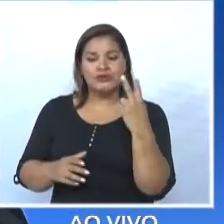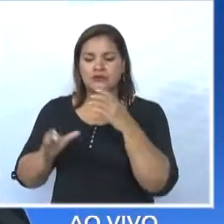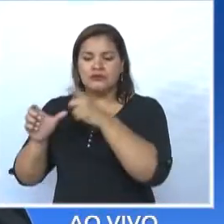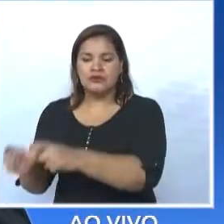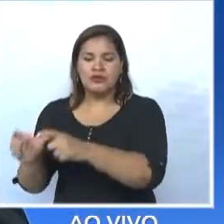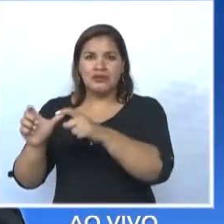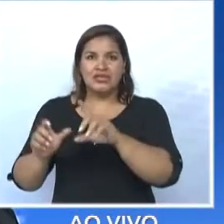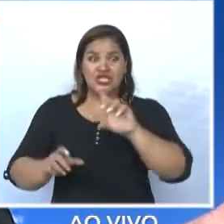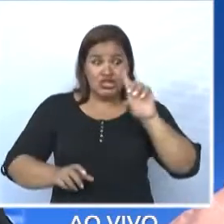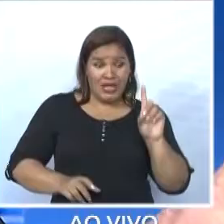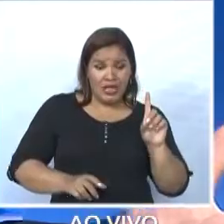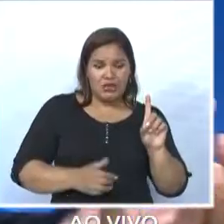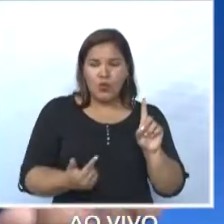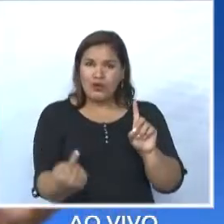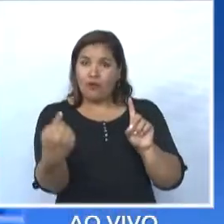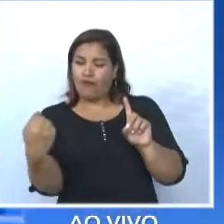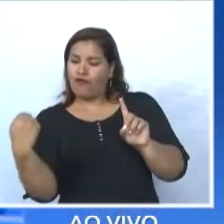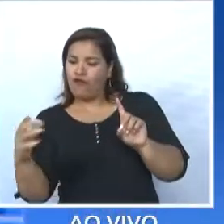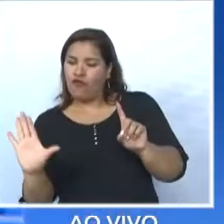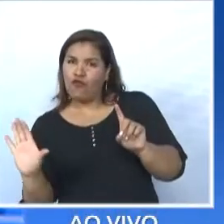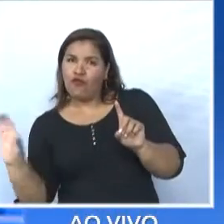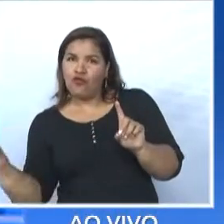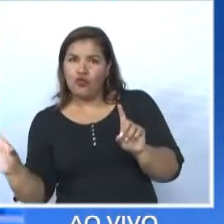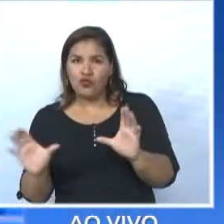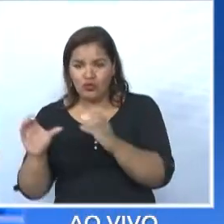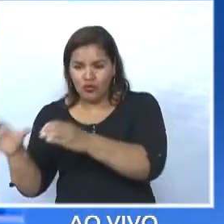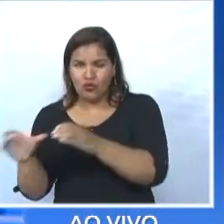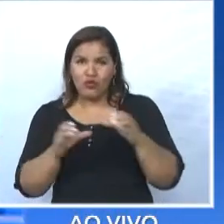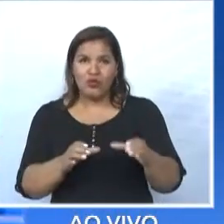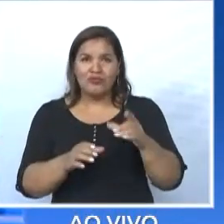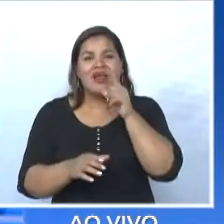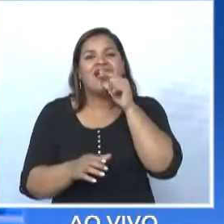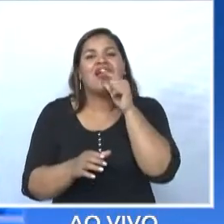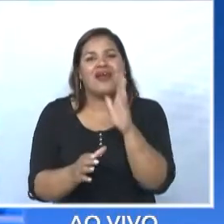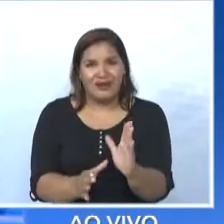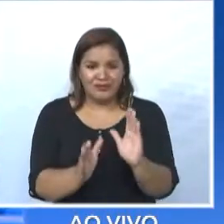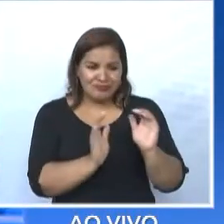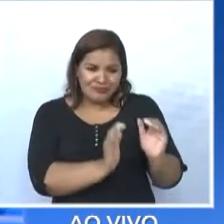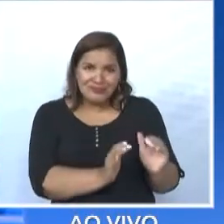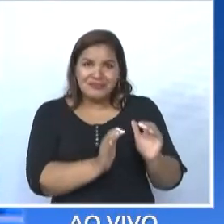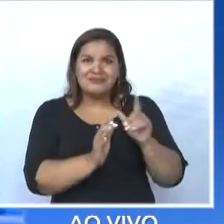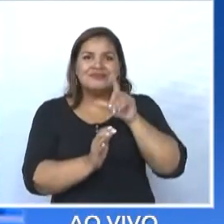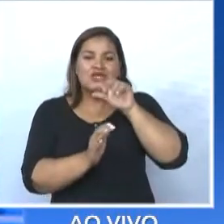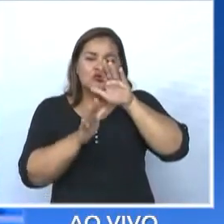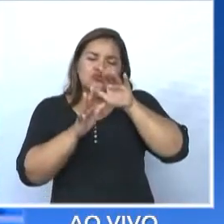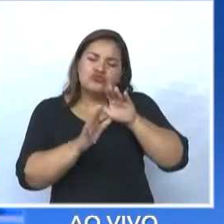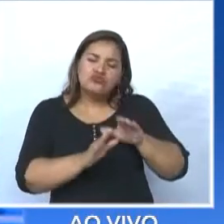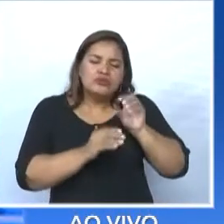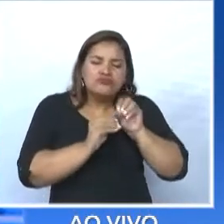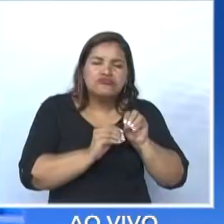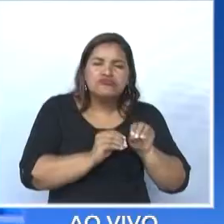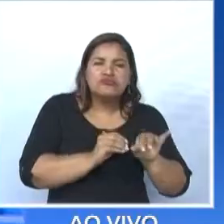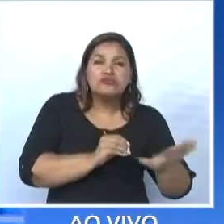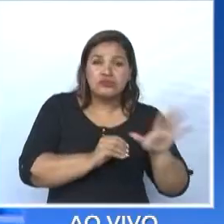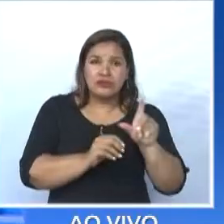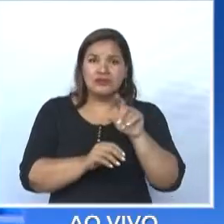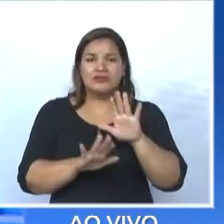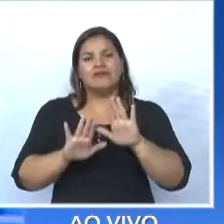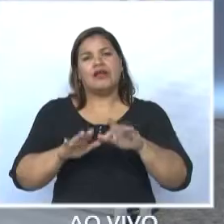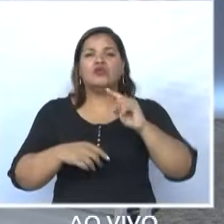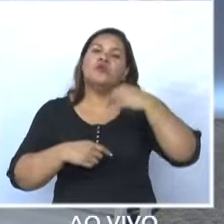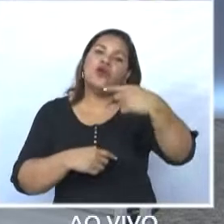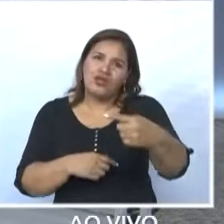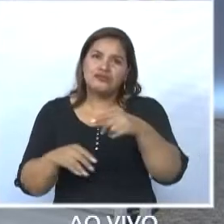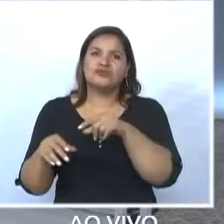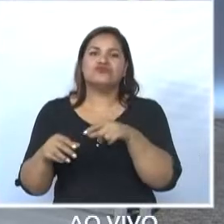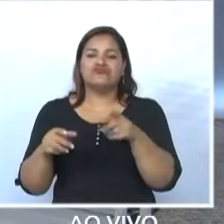fundo, perto da represa do Castelinho, para conter a água e soltar ela lentamente. A gente vai fazer isso nos próximos loteamentos. Pensar no